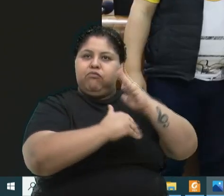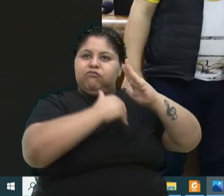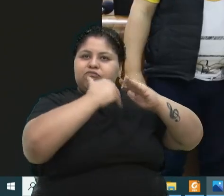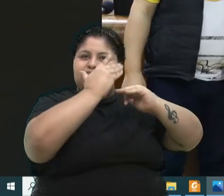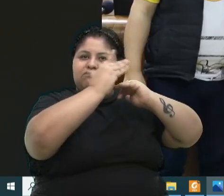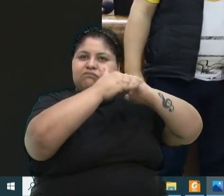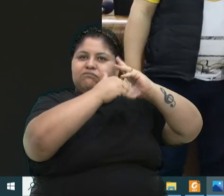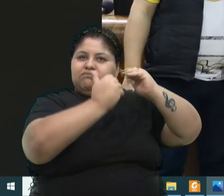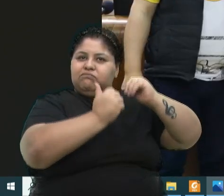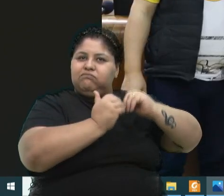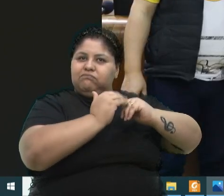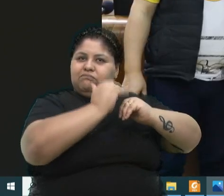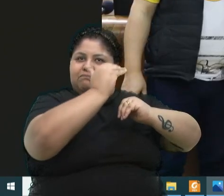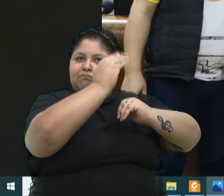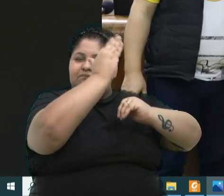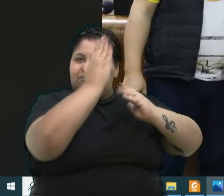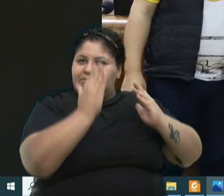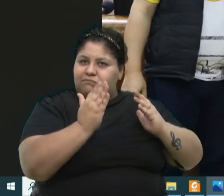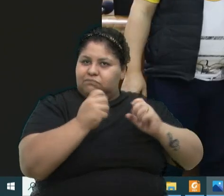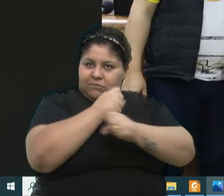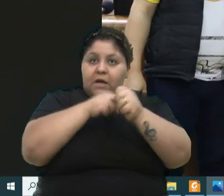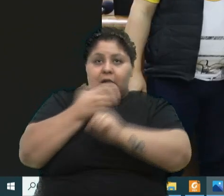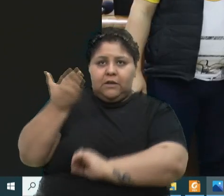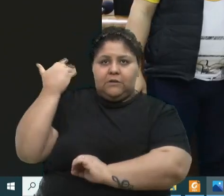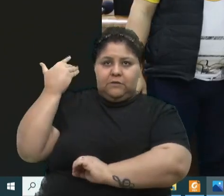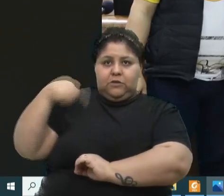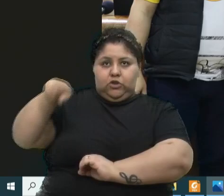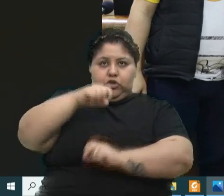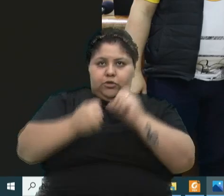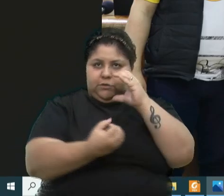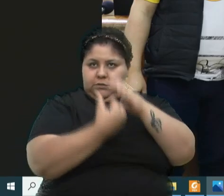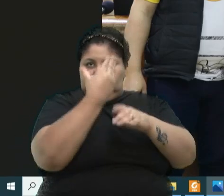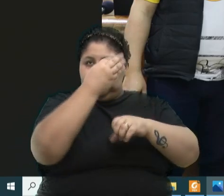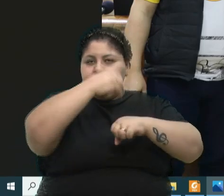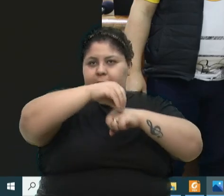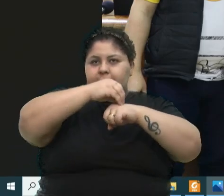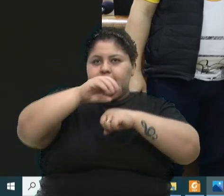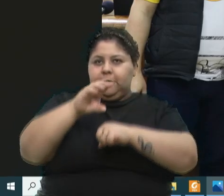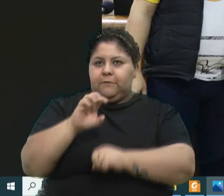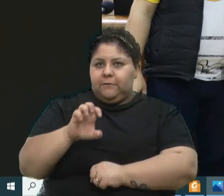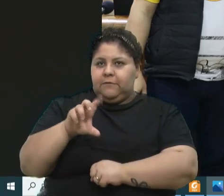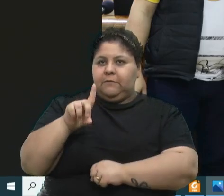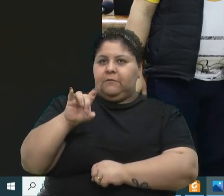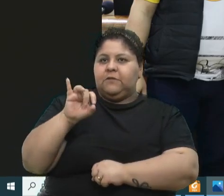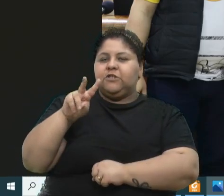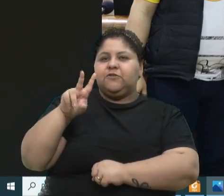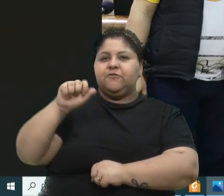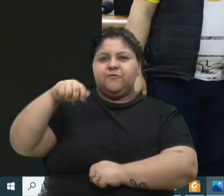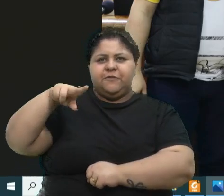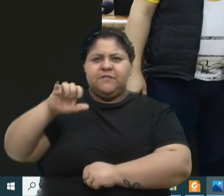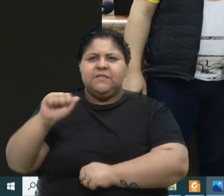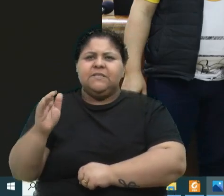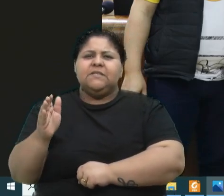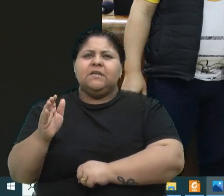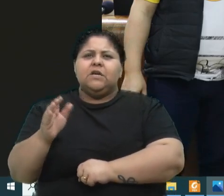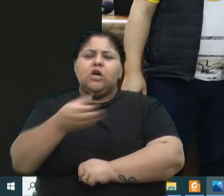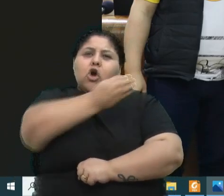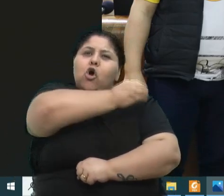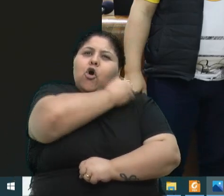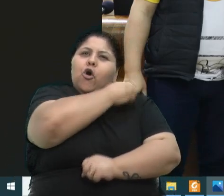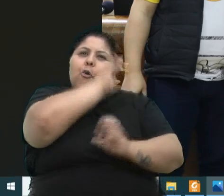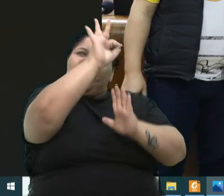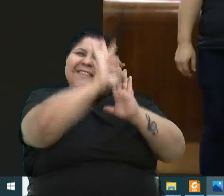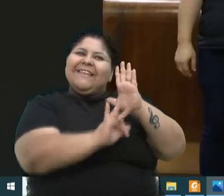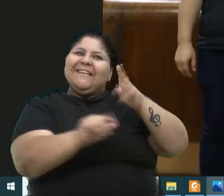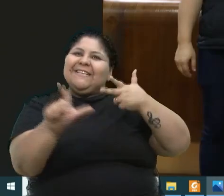reestruture. No ano passado, nós criamos, a partir de uma sugestão da Edivânia, da Eliana, na época, uma oficina de textos